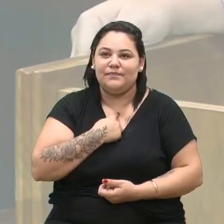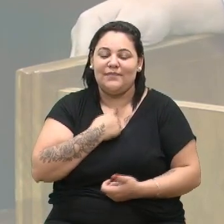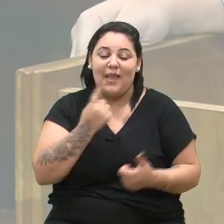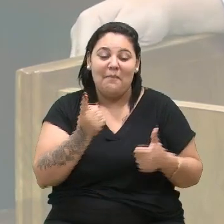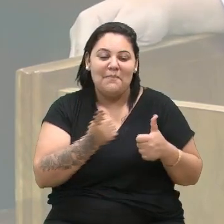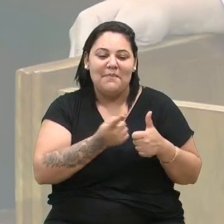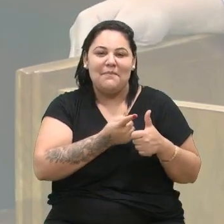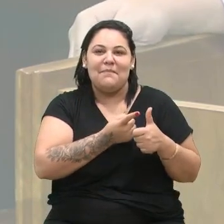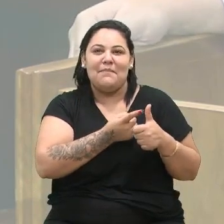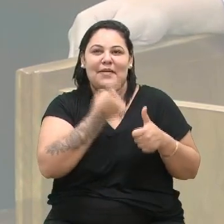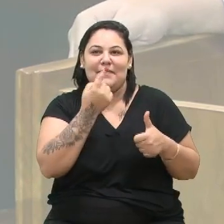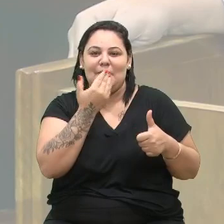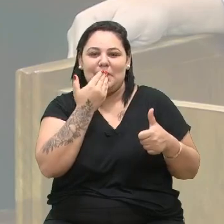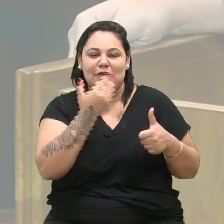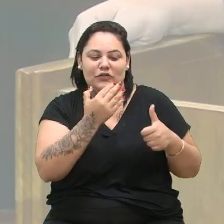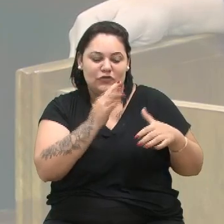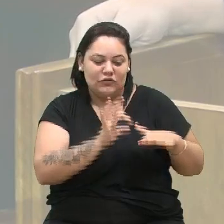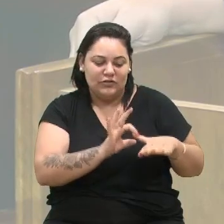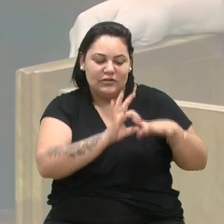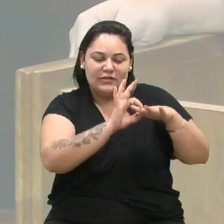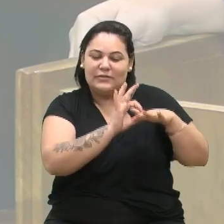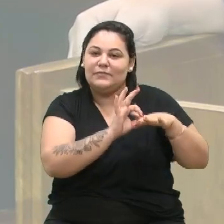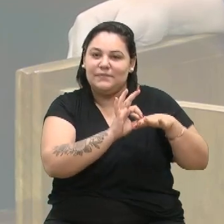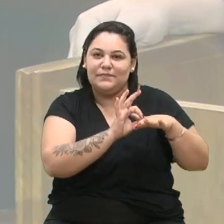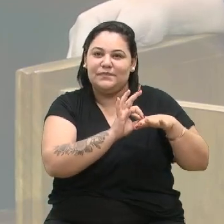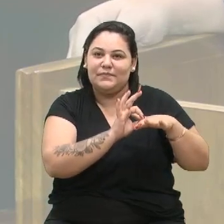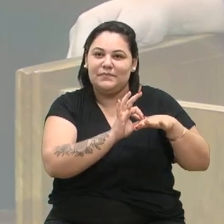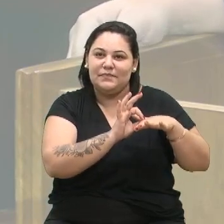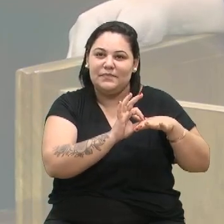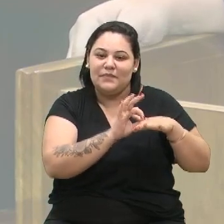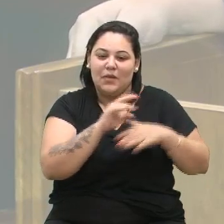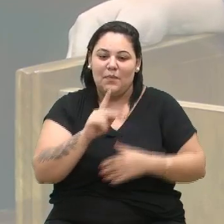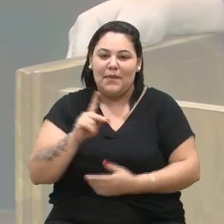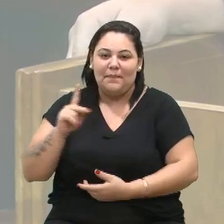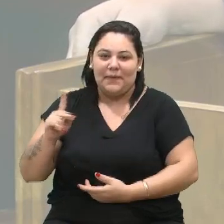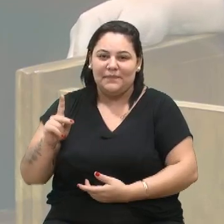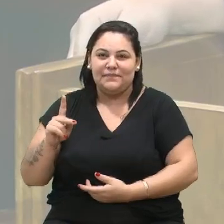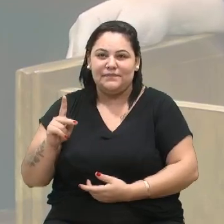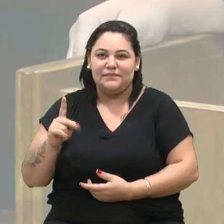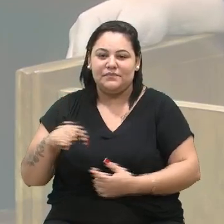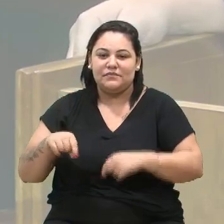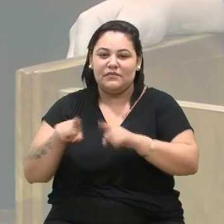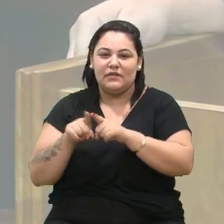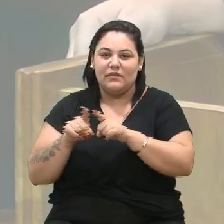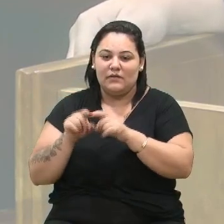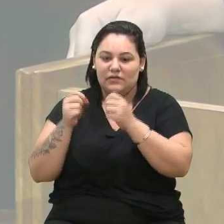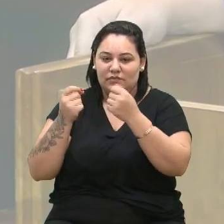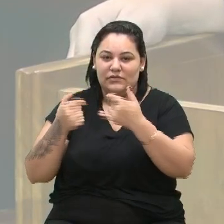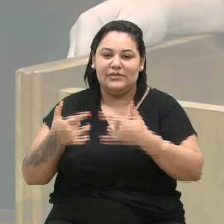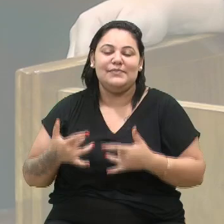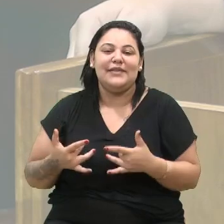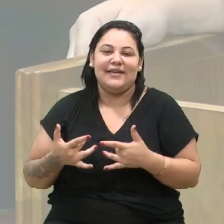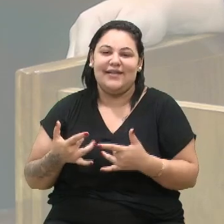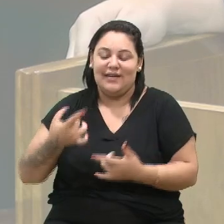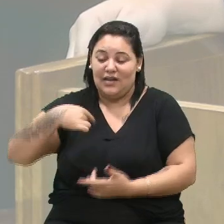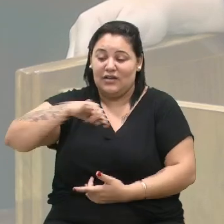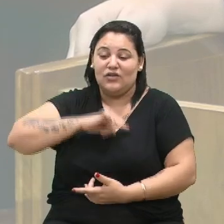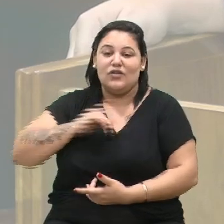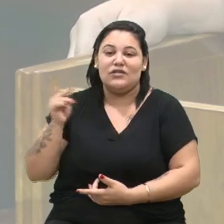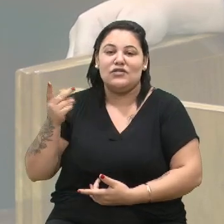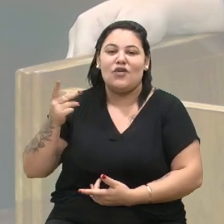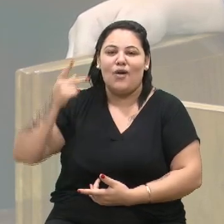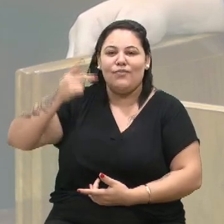declaração de líder, pelo progressista, pelo PP, também de mencionar um pouquinho da nossa história política